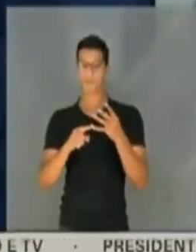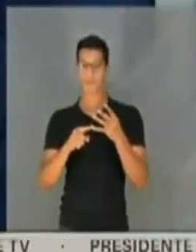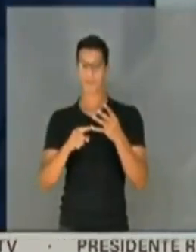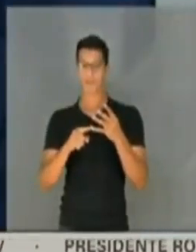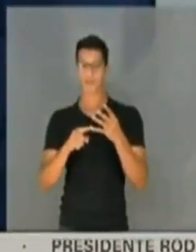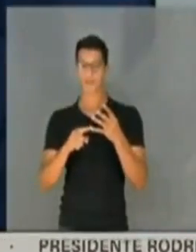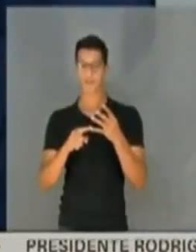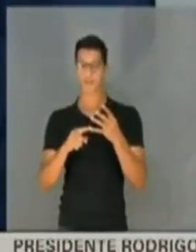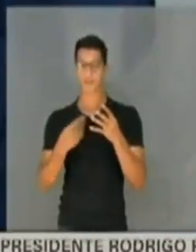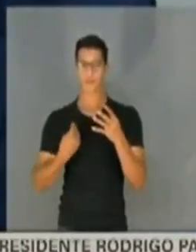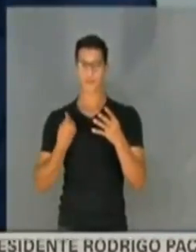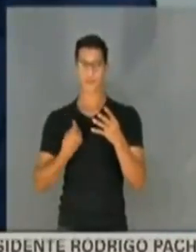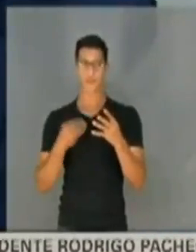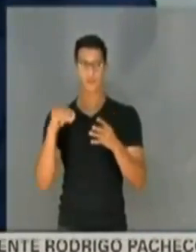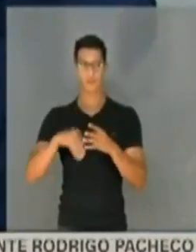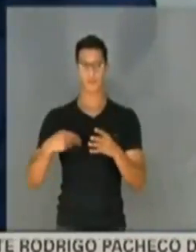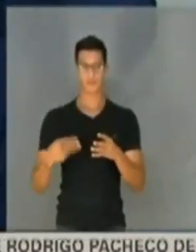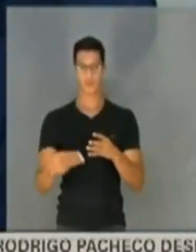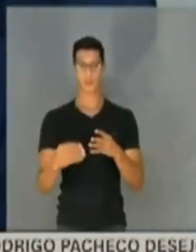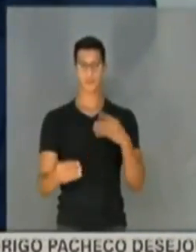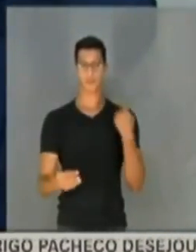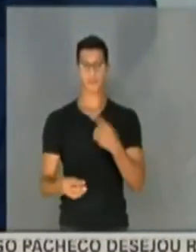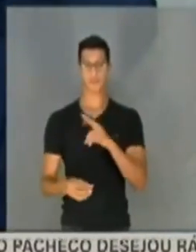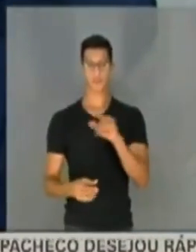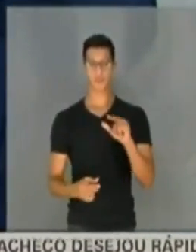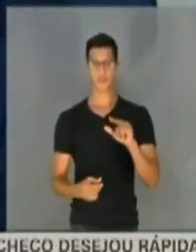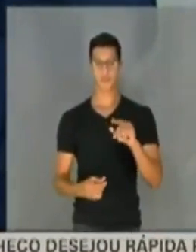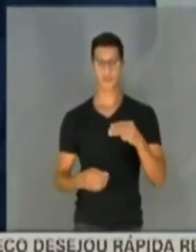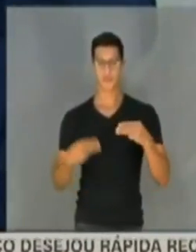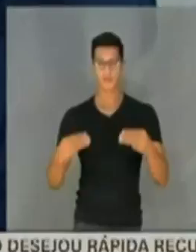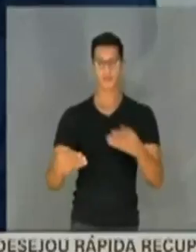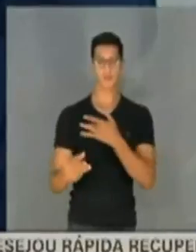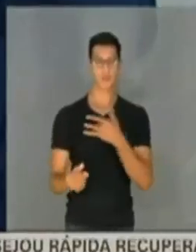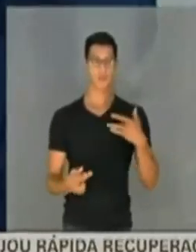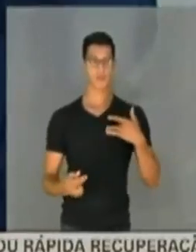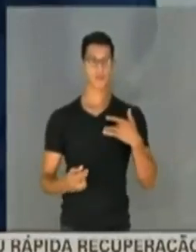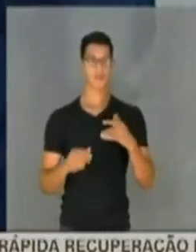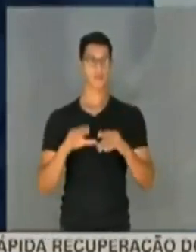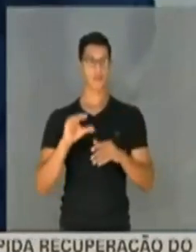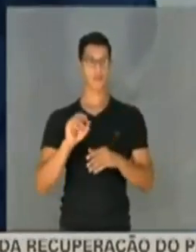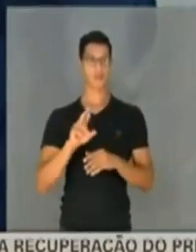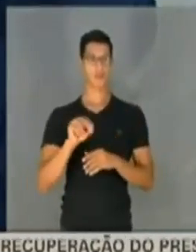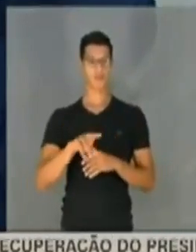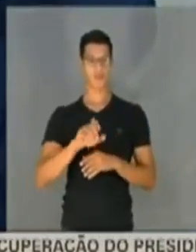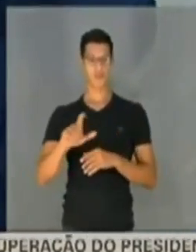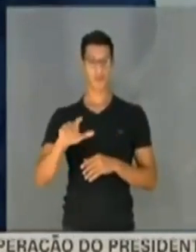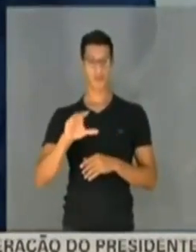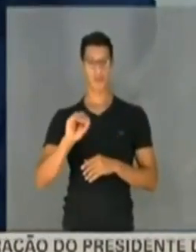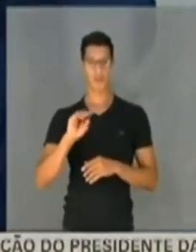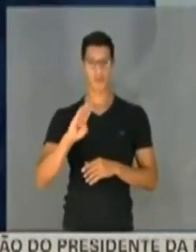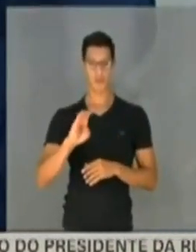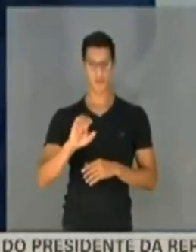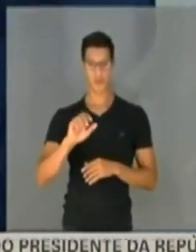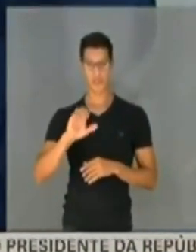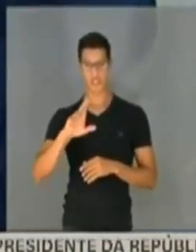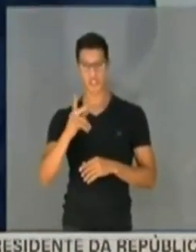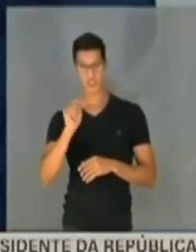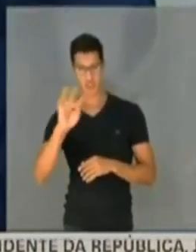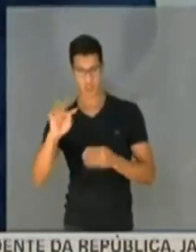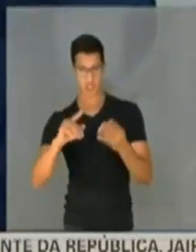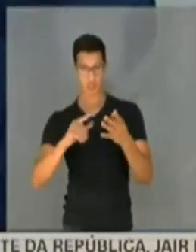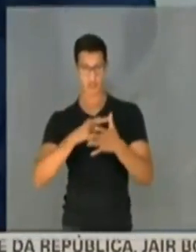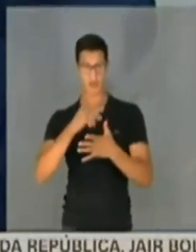estivemos dentro do Ministério, já nas dependências do Ministério, com o coronel Boechat, coronel Pires